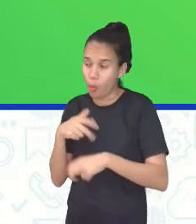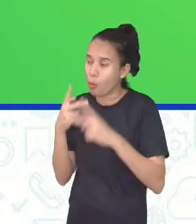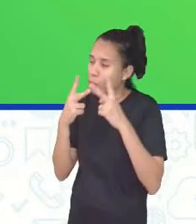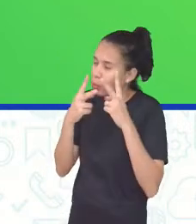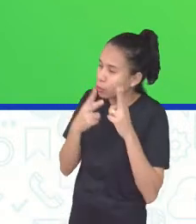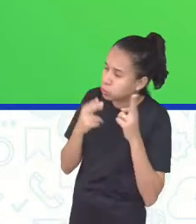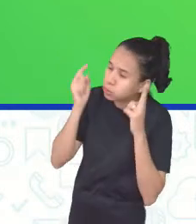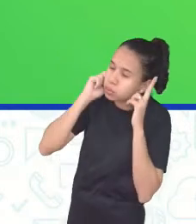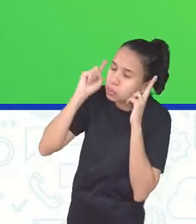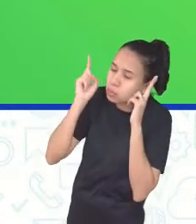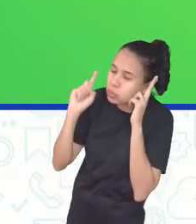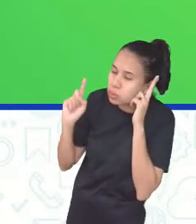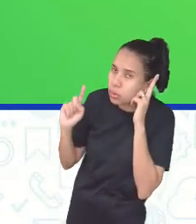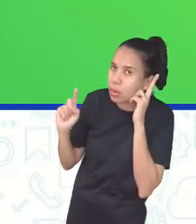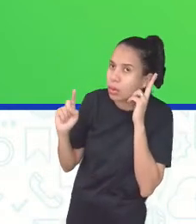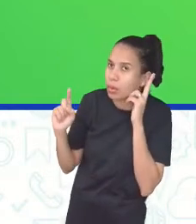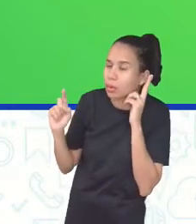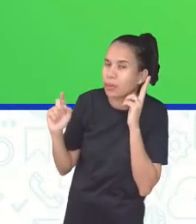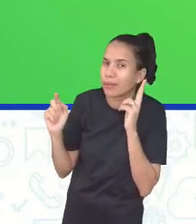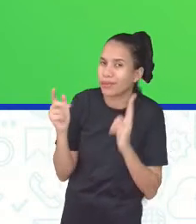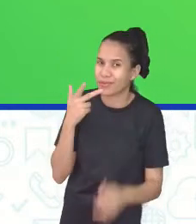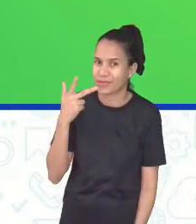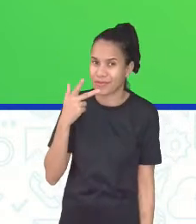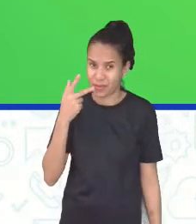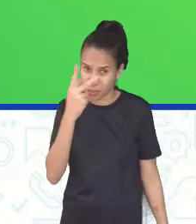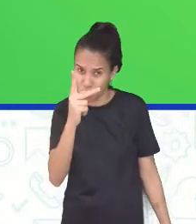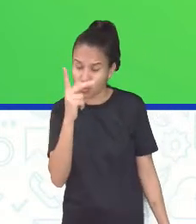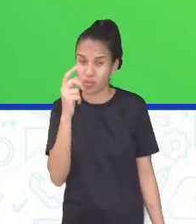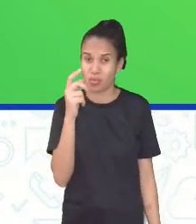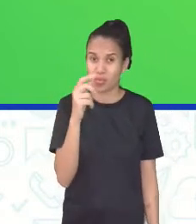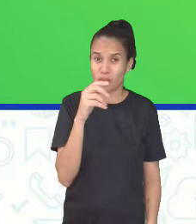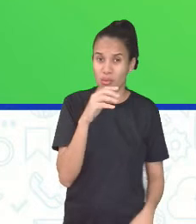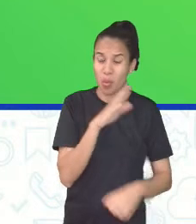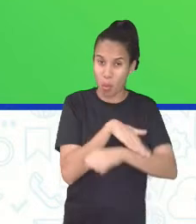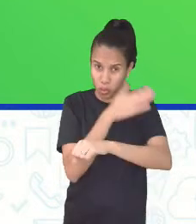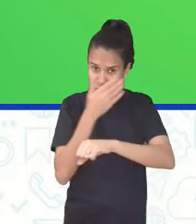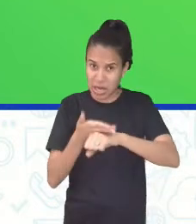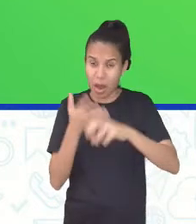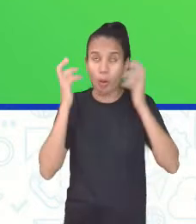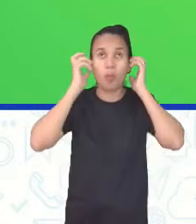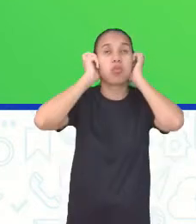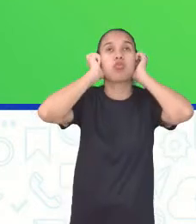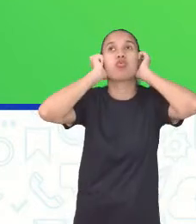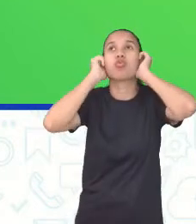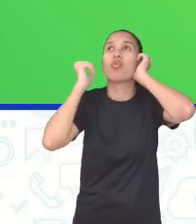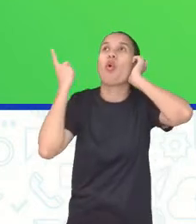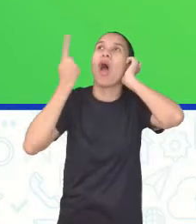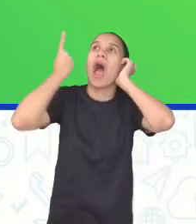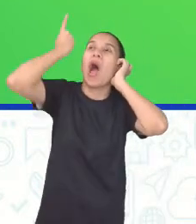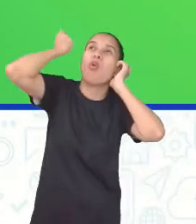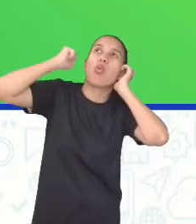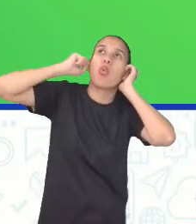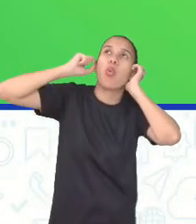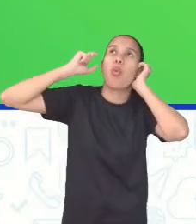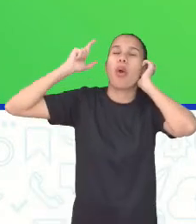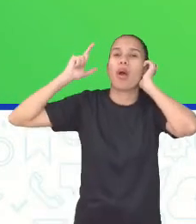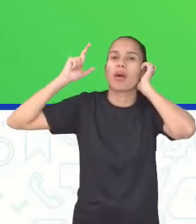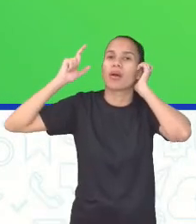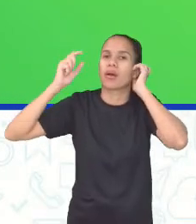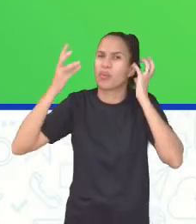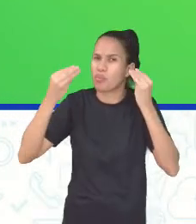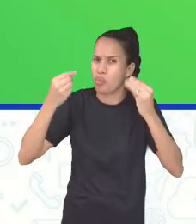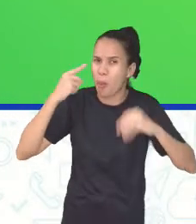Aí a gente vai agora começar a falar. Será que vocês não estão ouvindo usando o fone muito alto? Será que na casa de vocês não tem muito